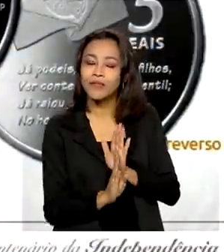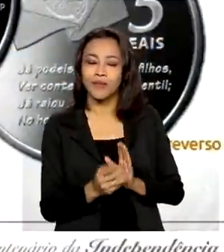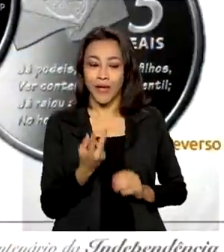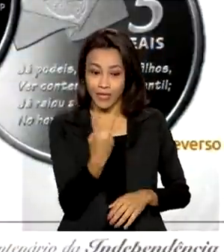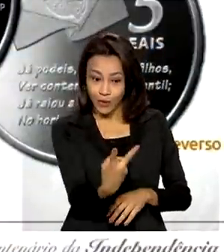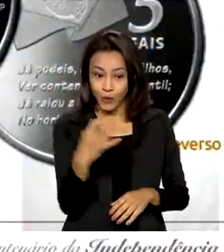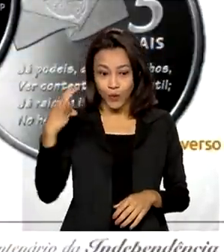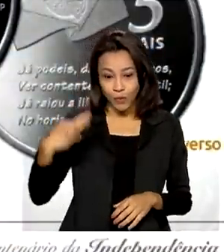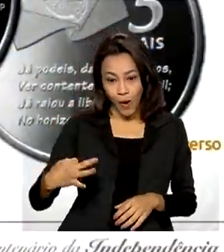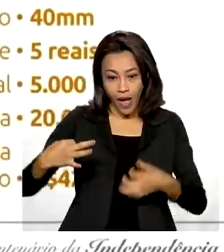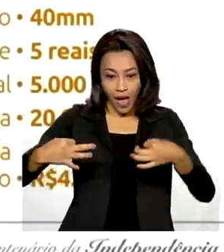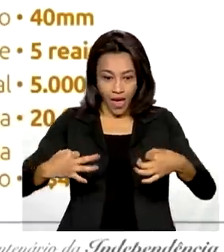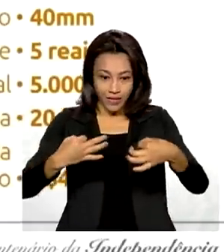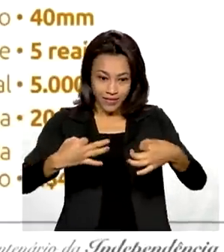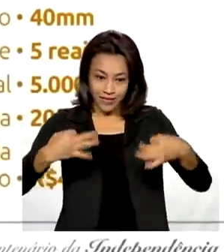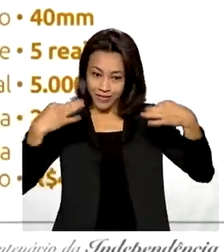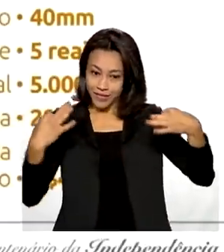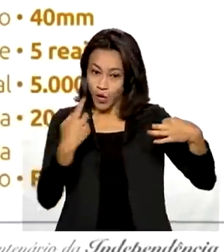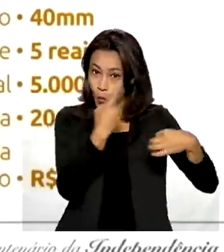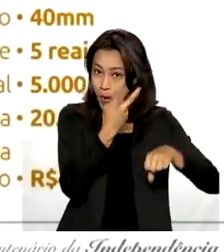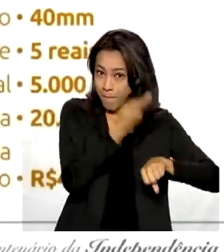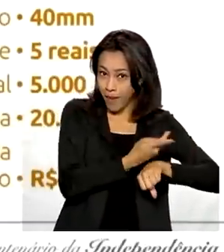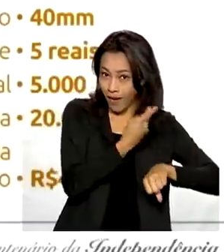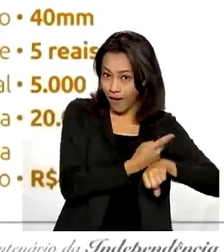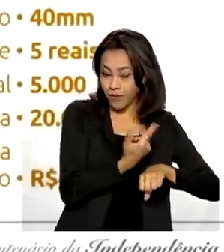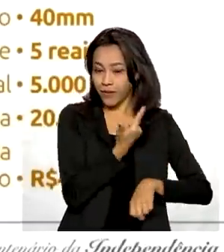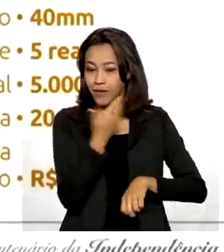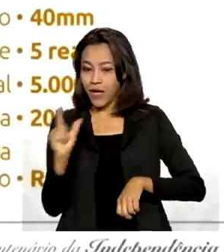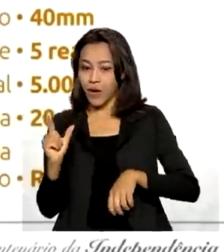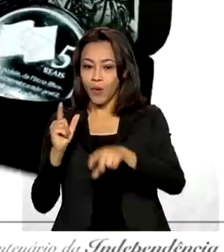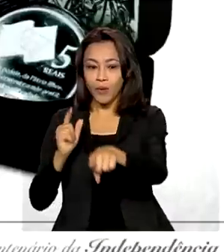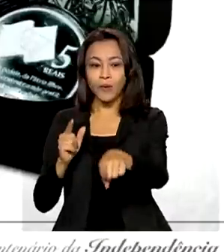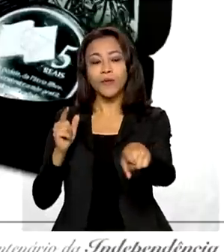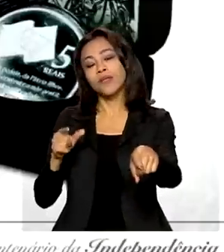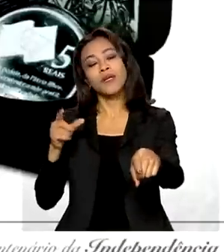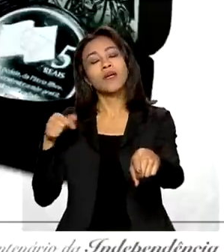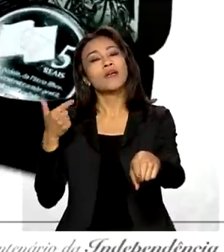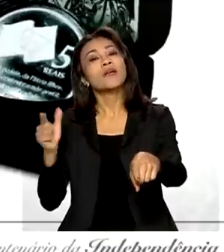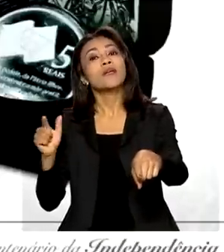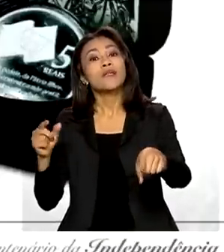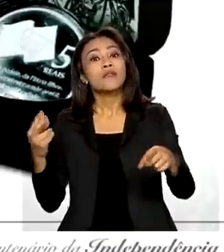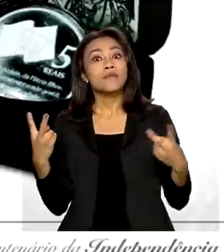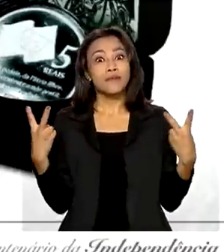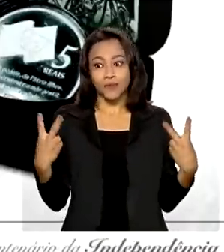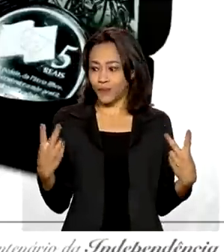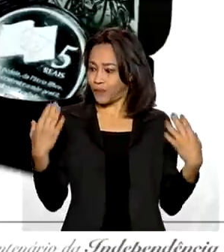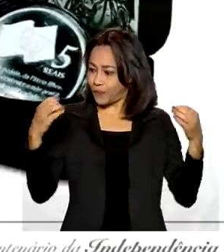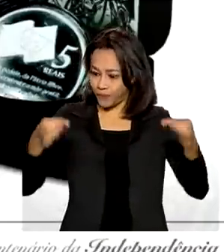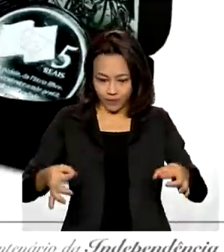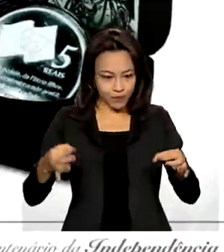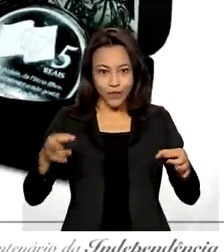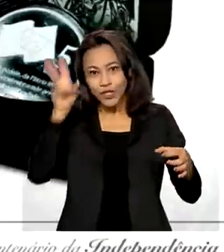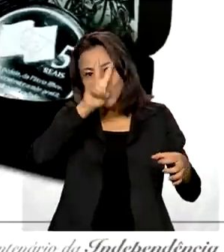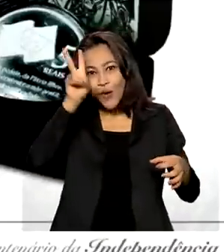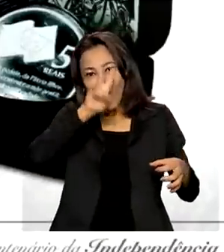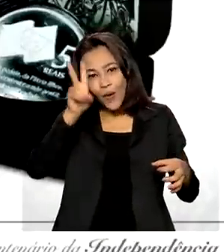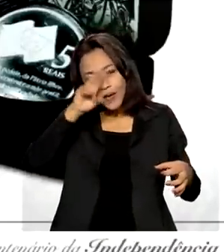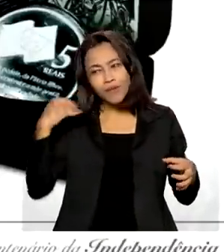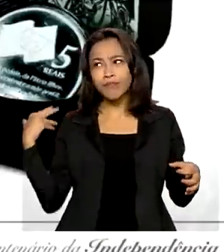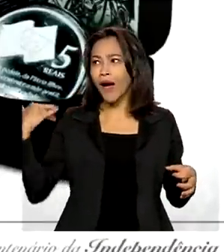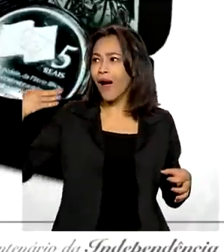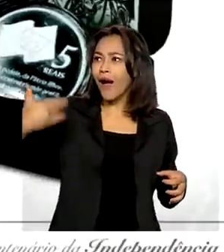moedas comemorativas, uma em prata e outra em cuproníquel, retratam dois momentos históricos ligados à